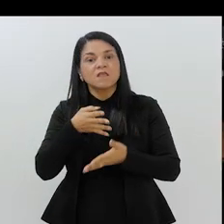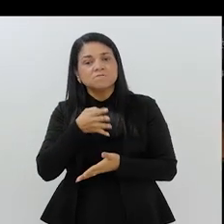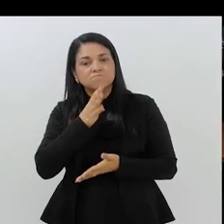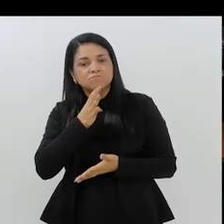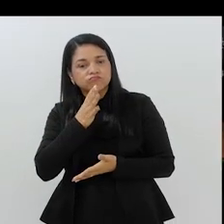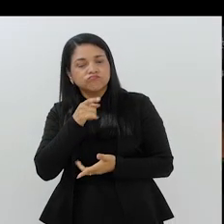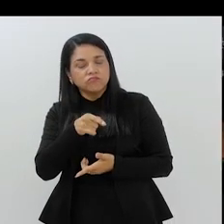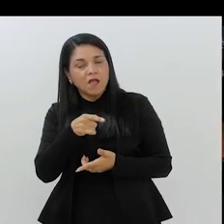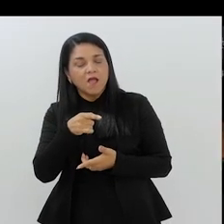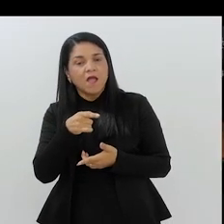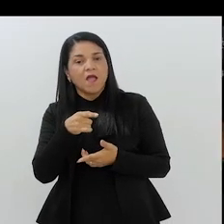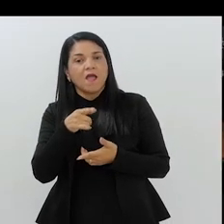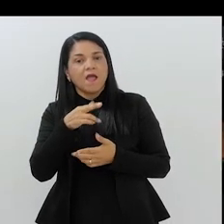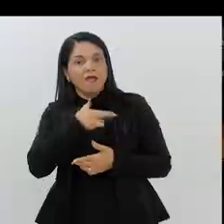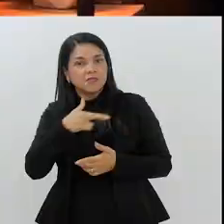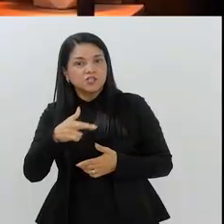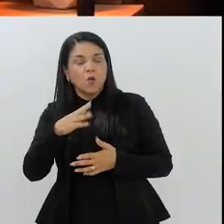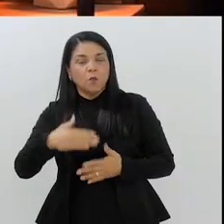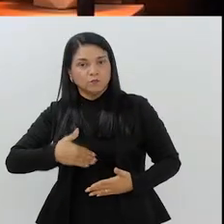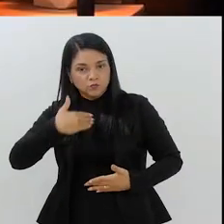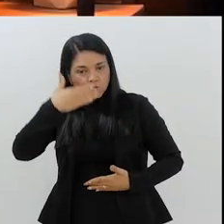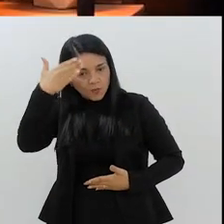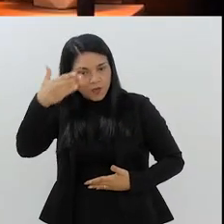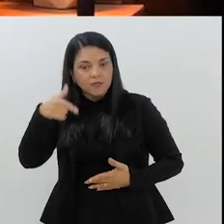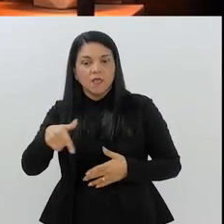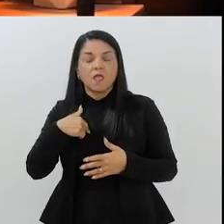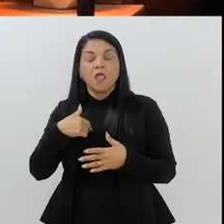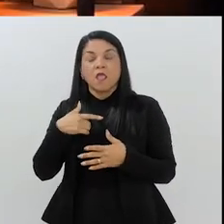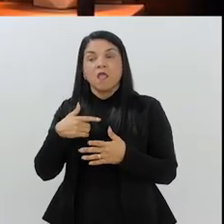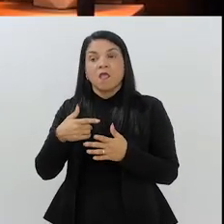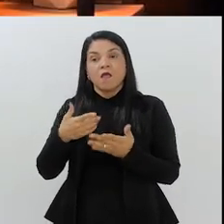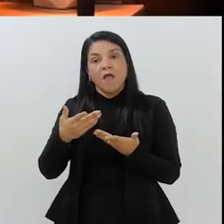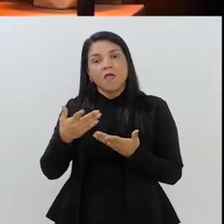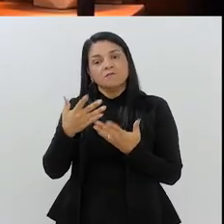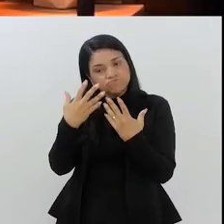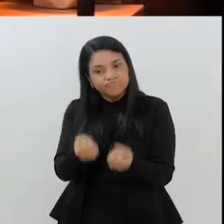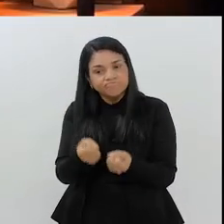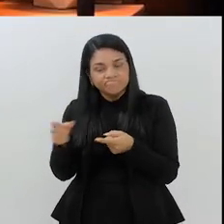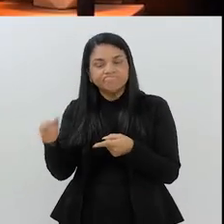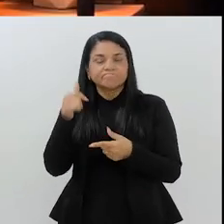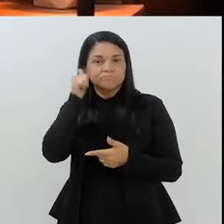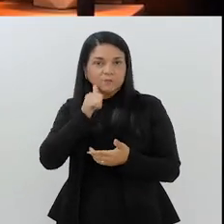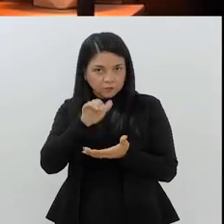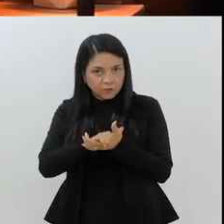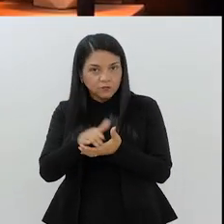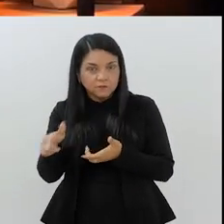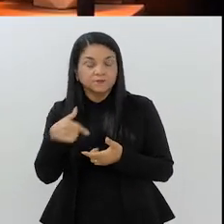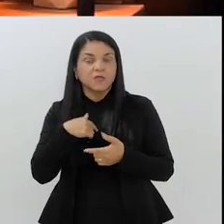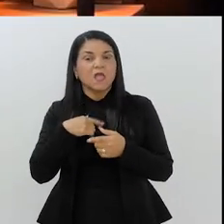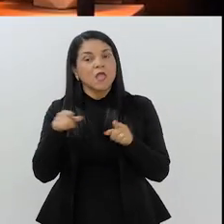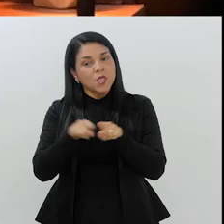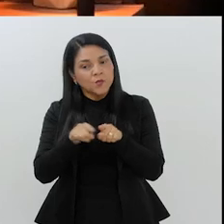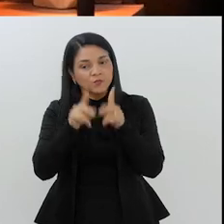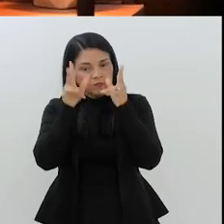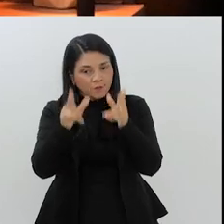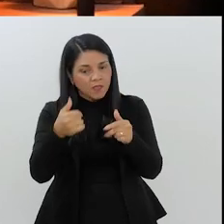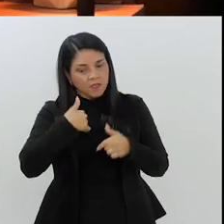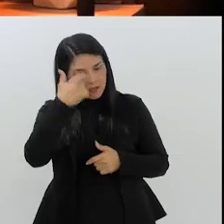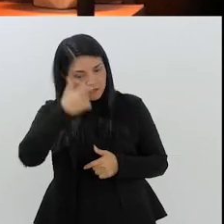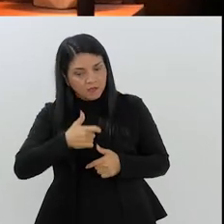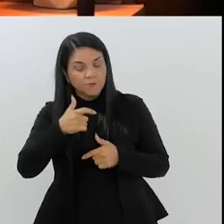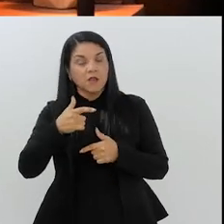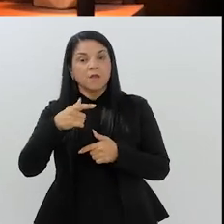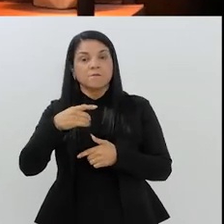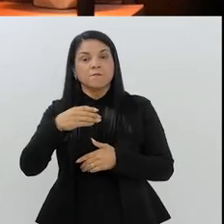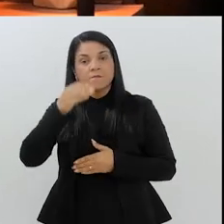tornou muçulmana. No meu caso, embora eu tenha tido esse primeiro contato através de um amigo, posteriormente, anos mais tarde, também,